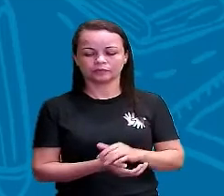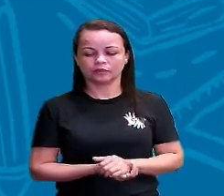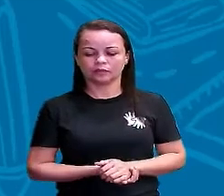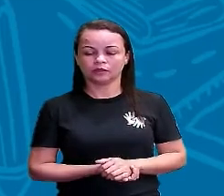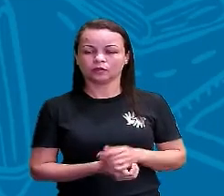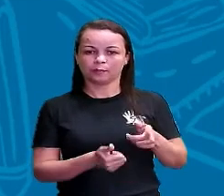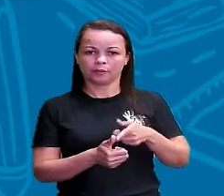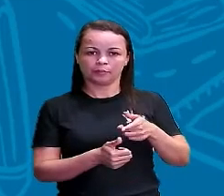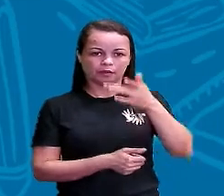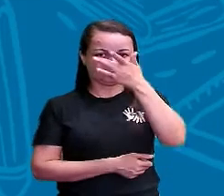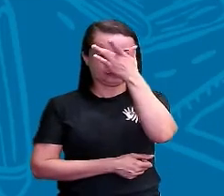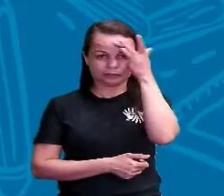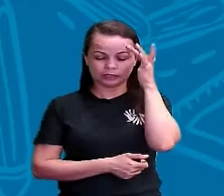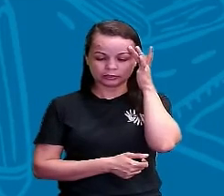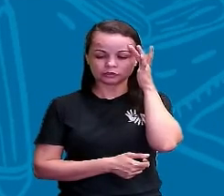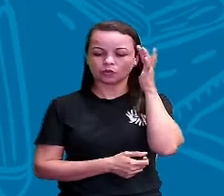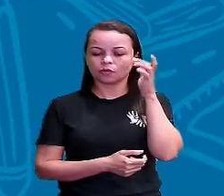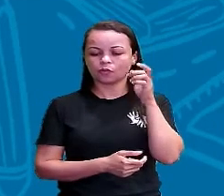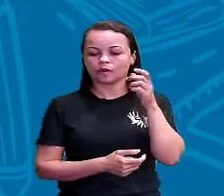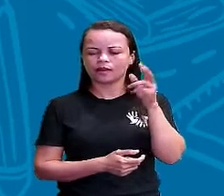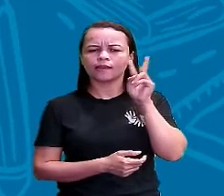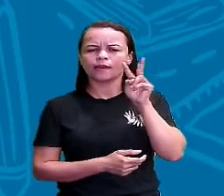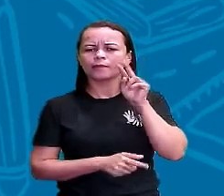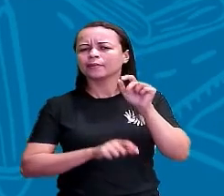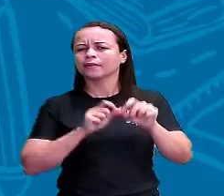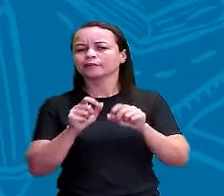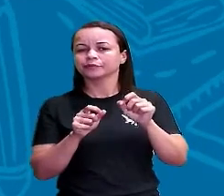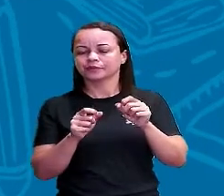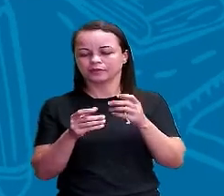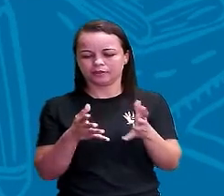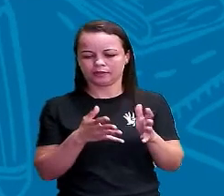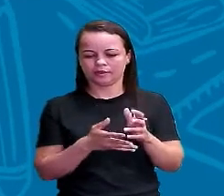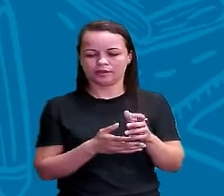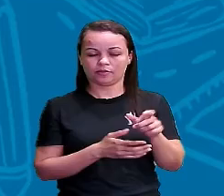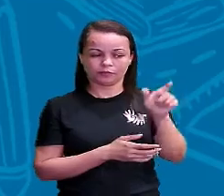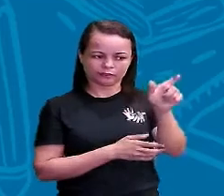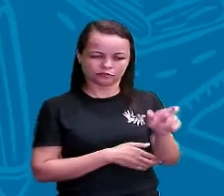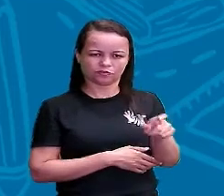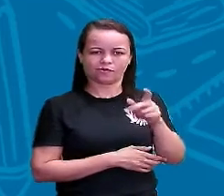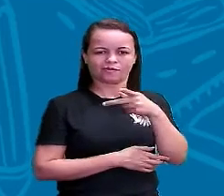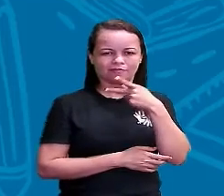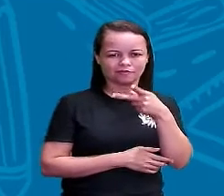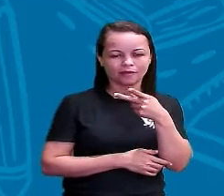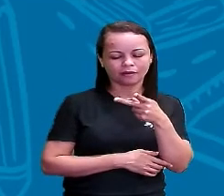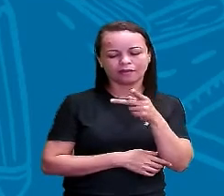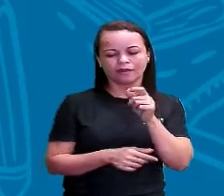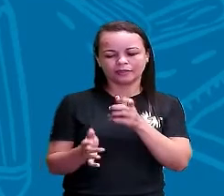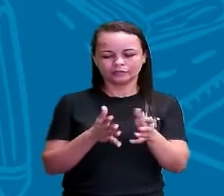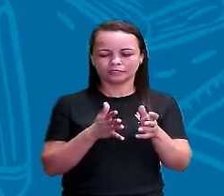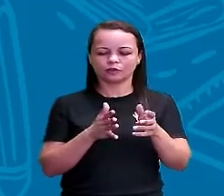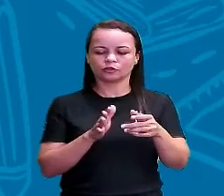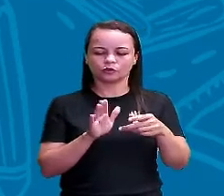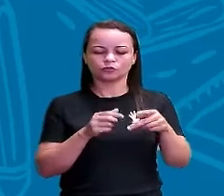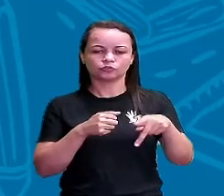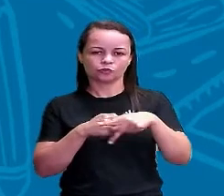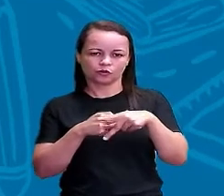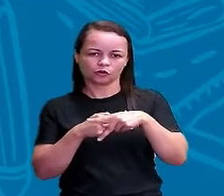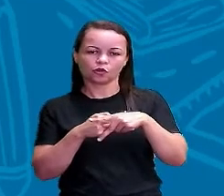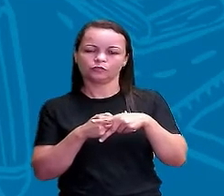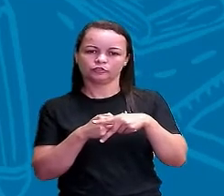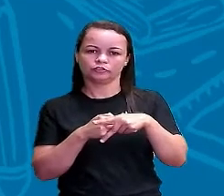primeira pessoa, a primeira pessoa, relembrando, é aquela que fala. Então vai corresponder aí aos pronomes pessoais.